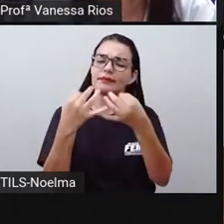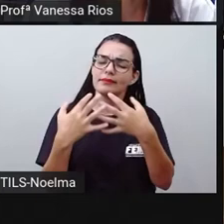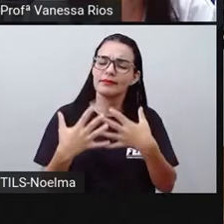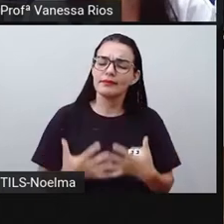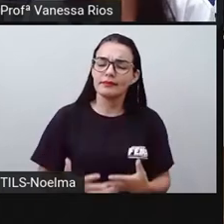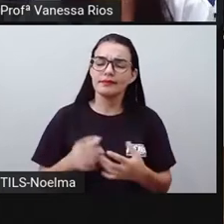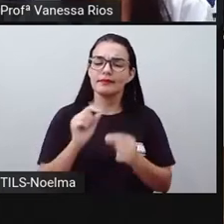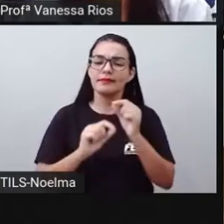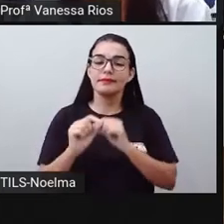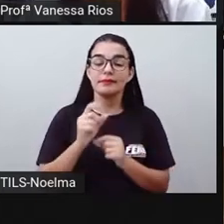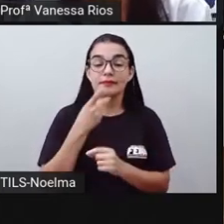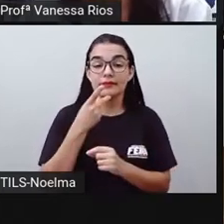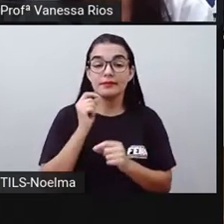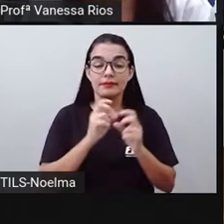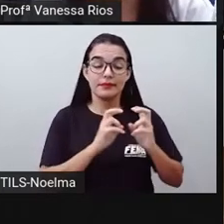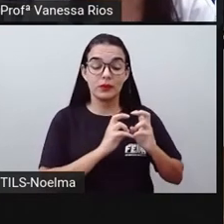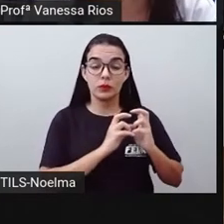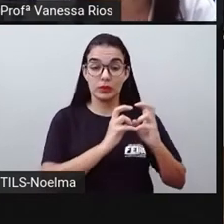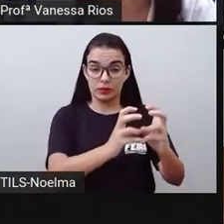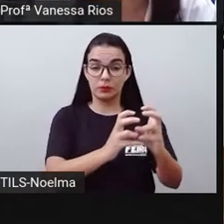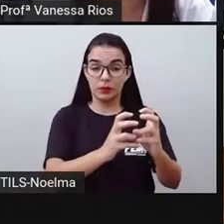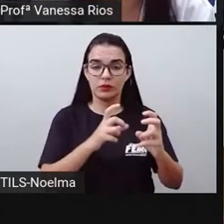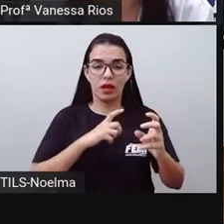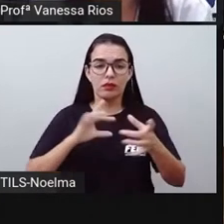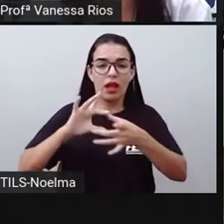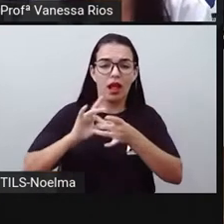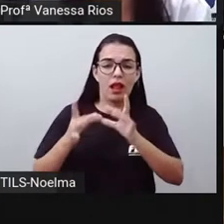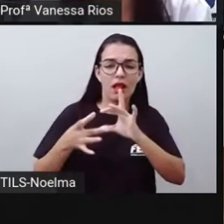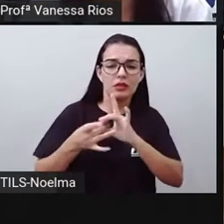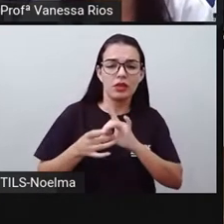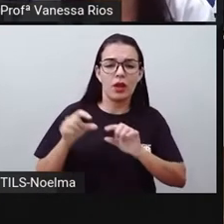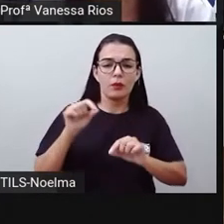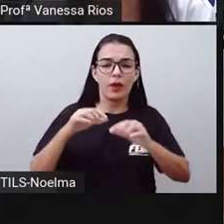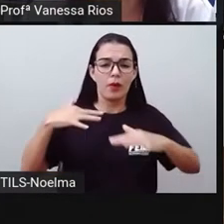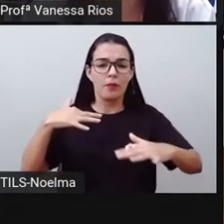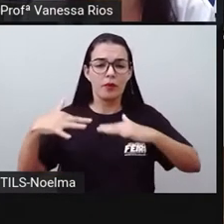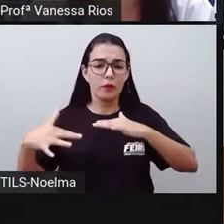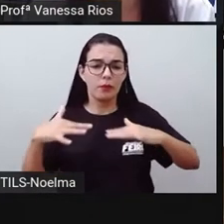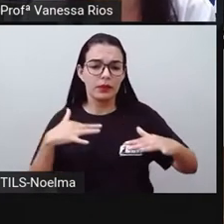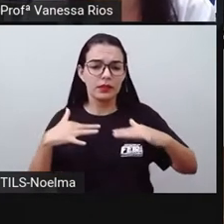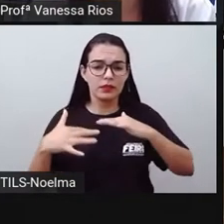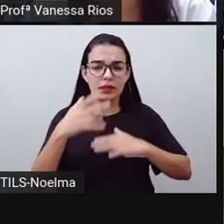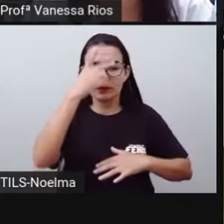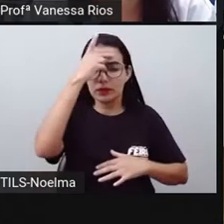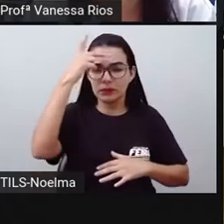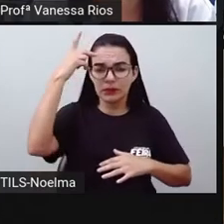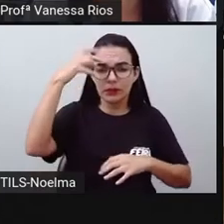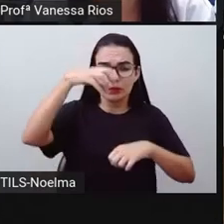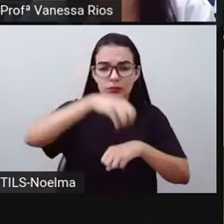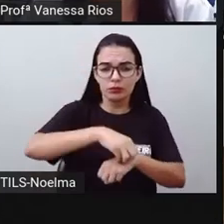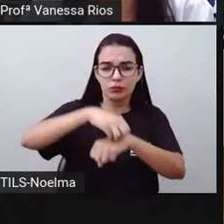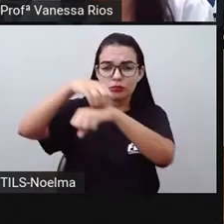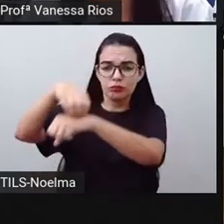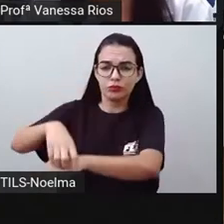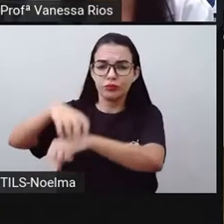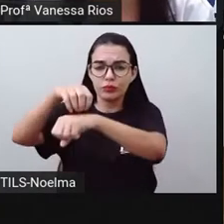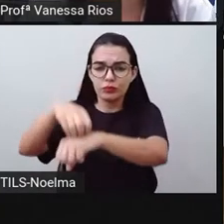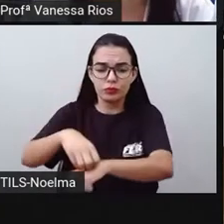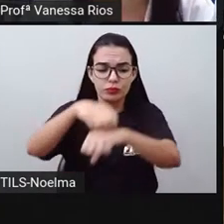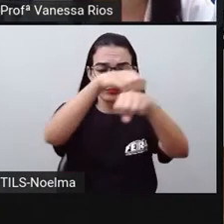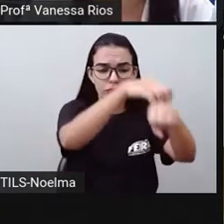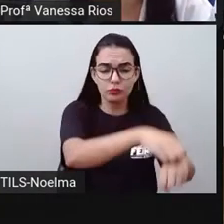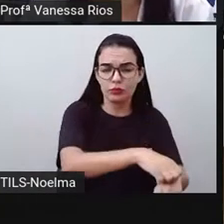transportes estão relacionados aí, todo o processo de movimentação, de locomoção, desenvolvido